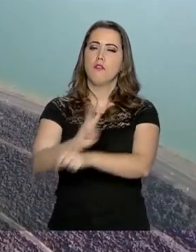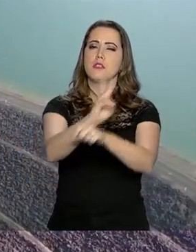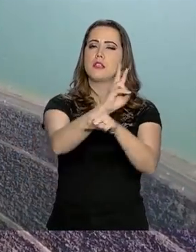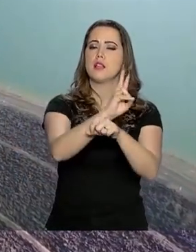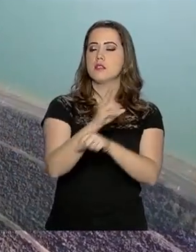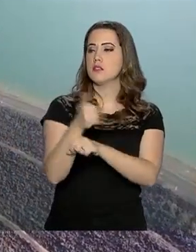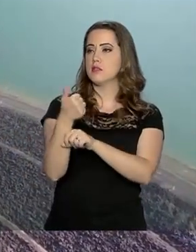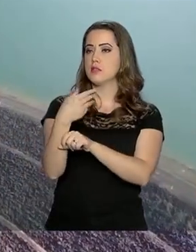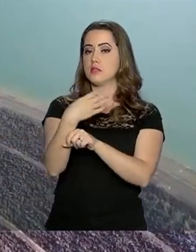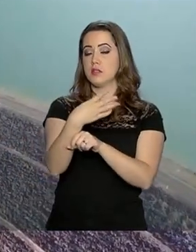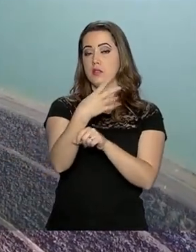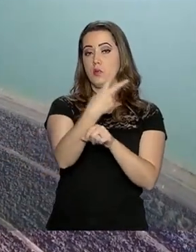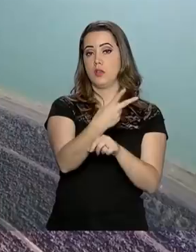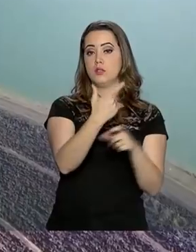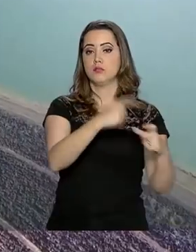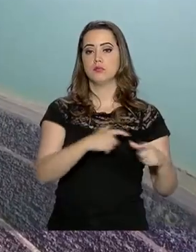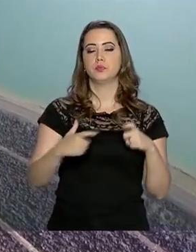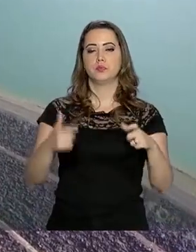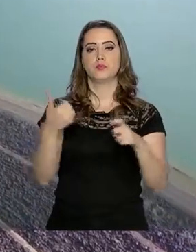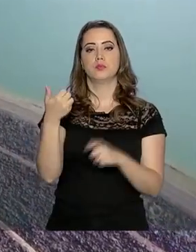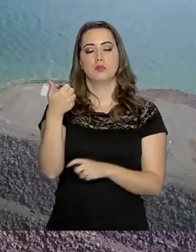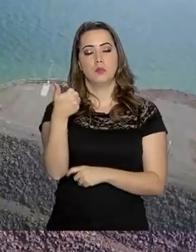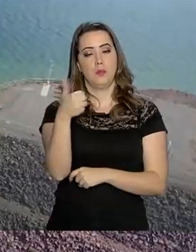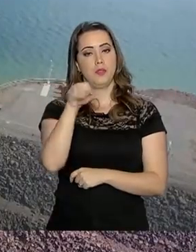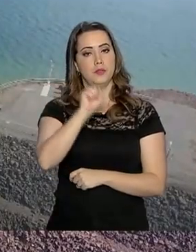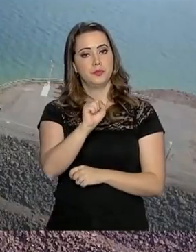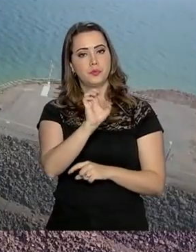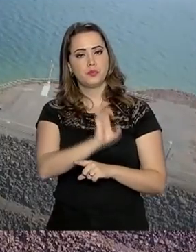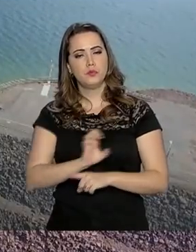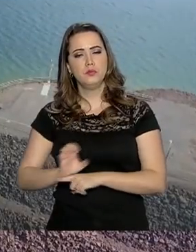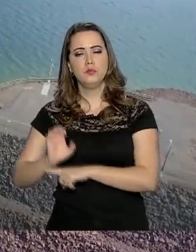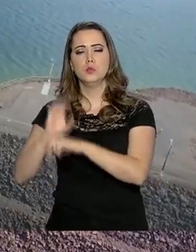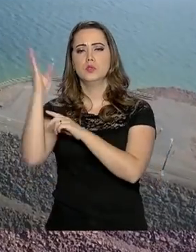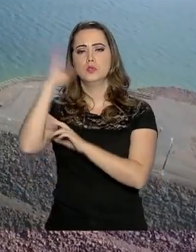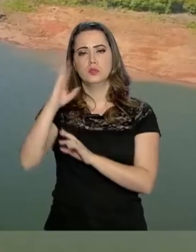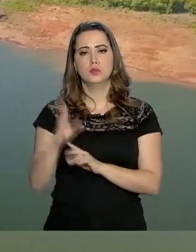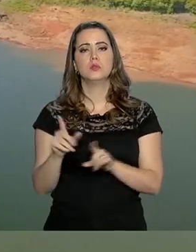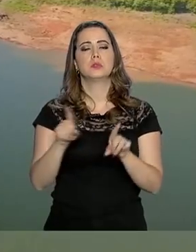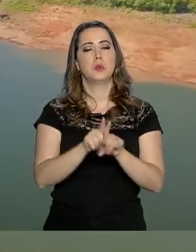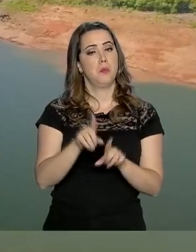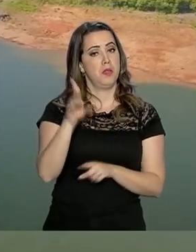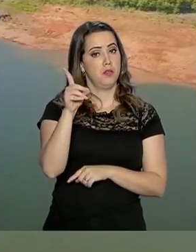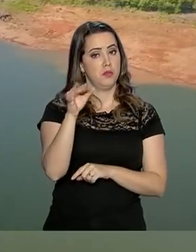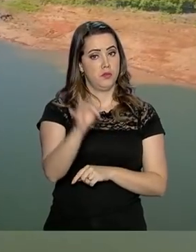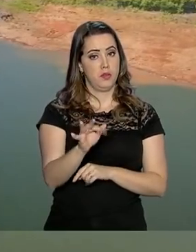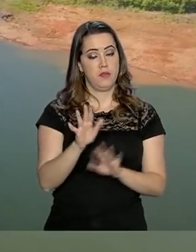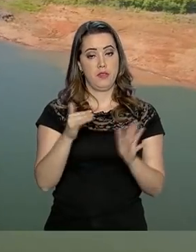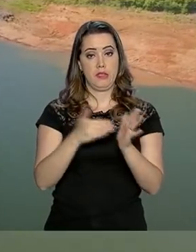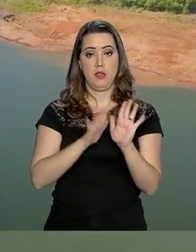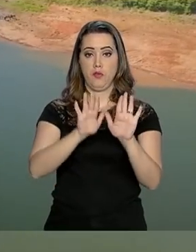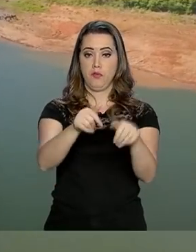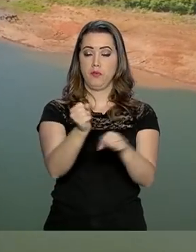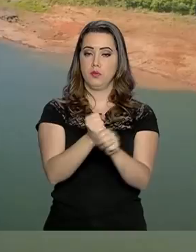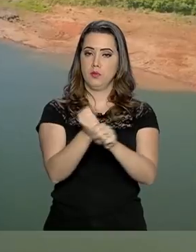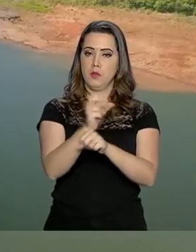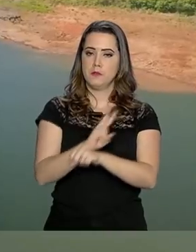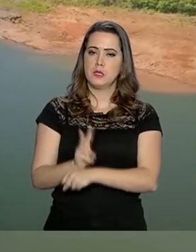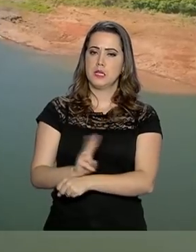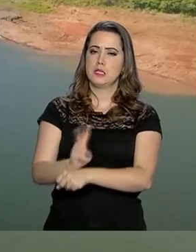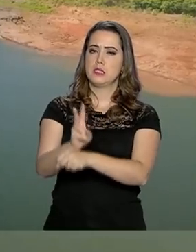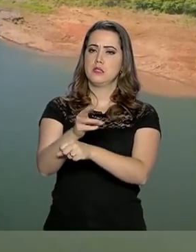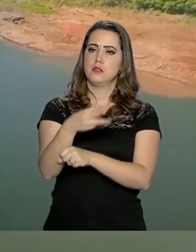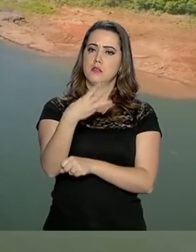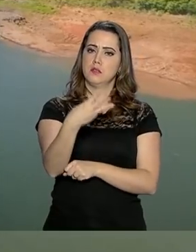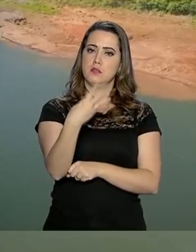142 barragens em 18 estados do Brasil, além do Distrito Federal. Até o fim do ano, o objetivo é fiscalizar